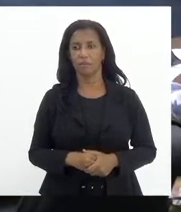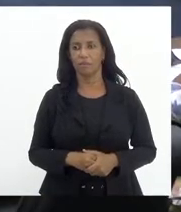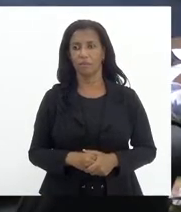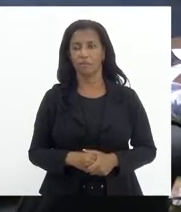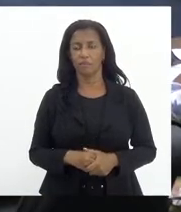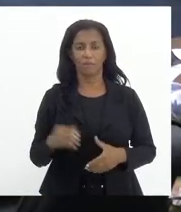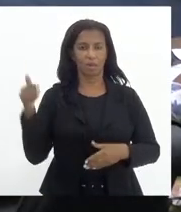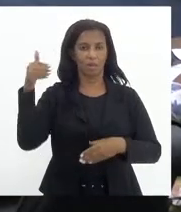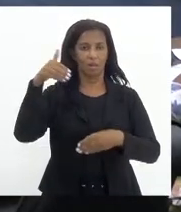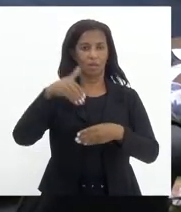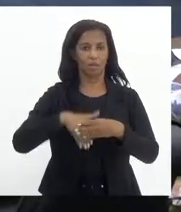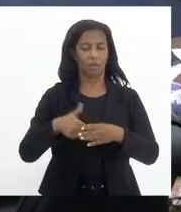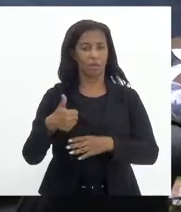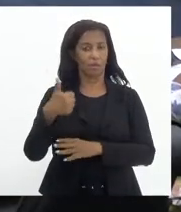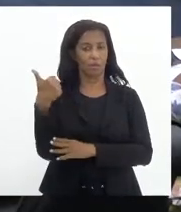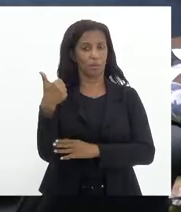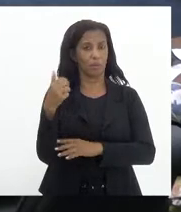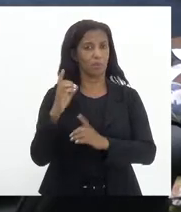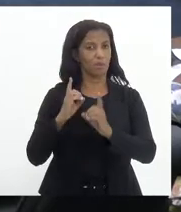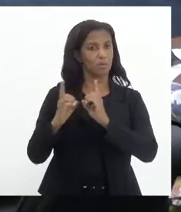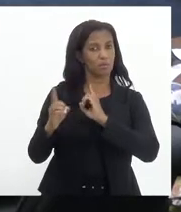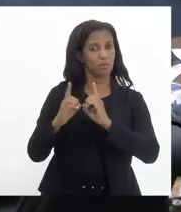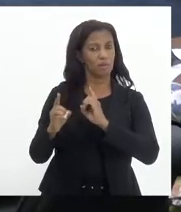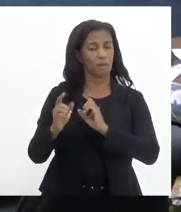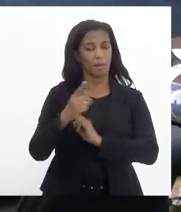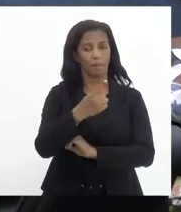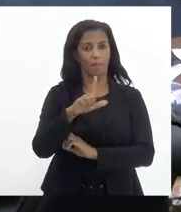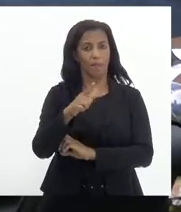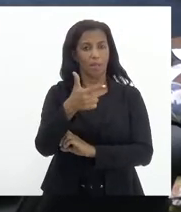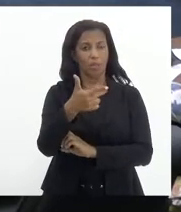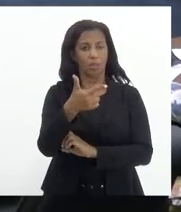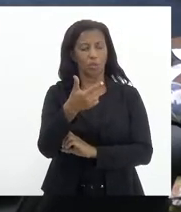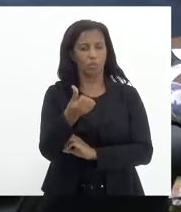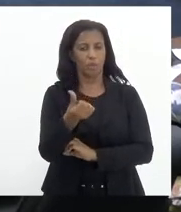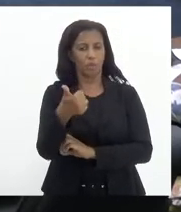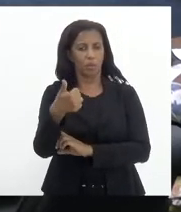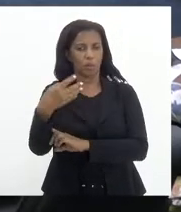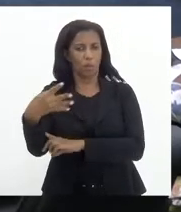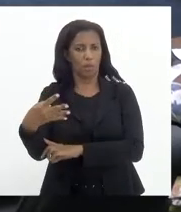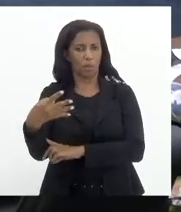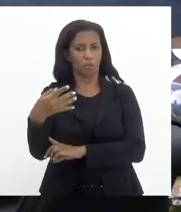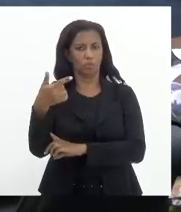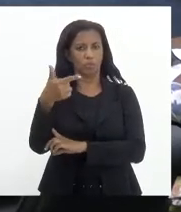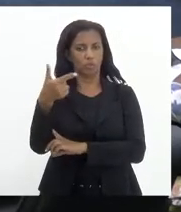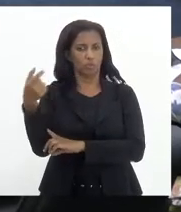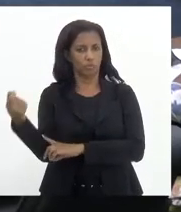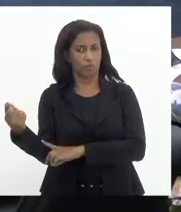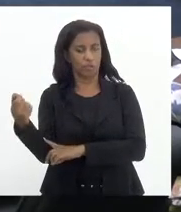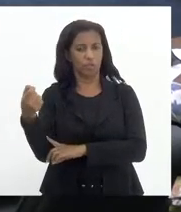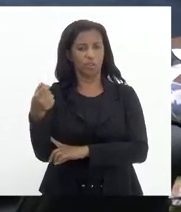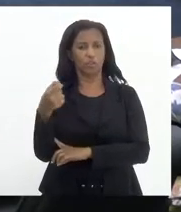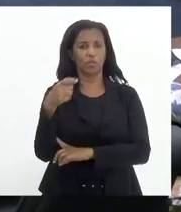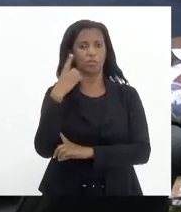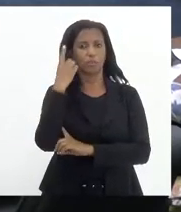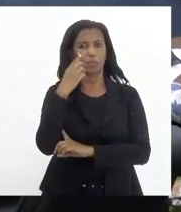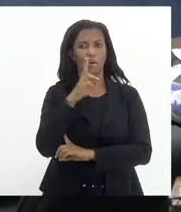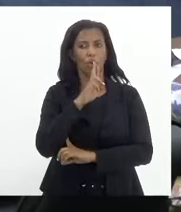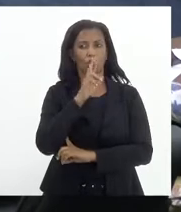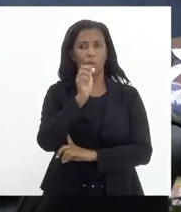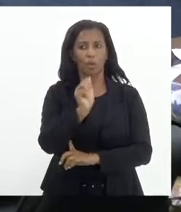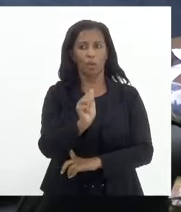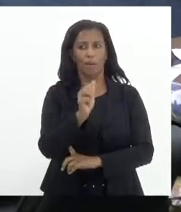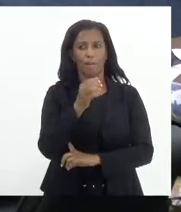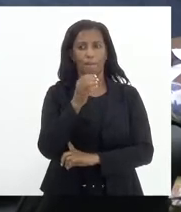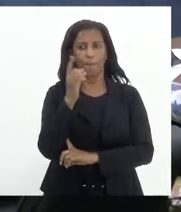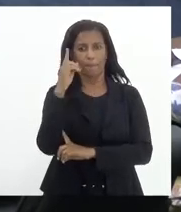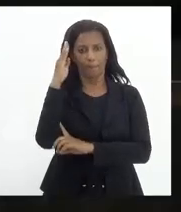Em votação, em primeira discussão, projeto de lei 2614, de 2020, de autoria dos deputados Rodrigo Amorim, Bruno